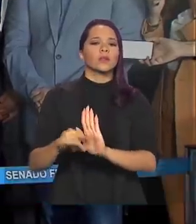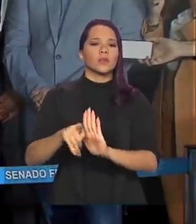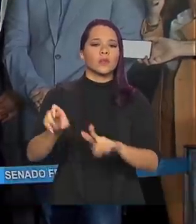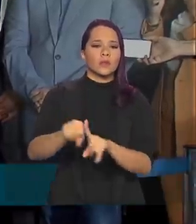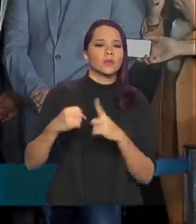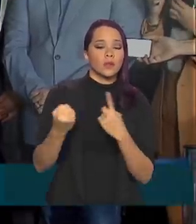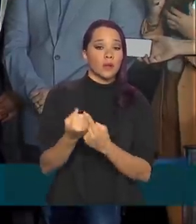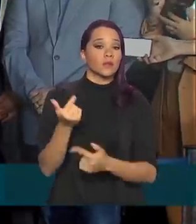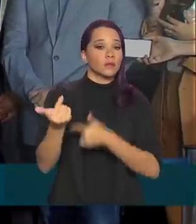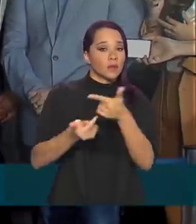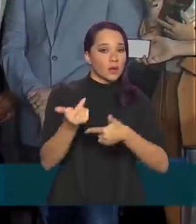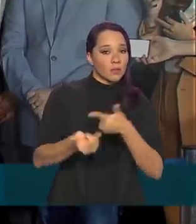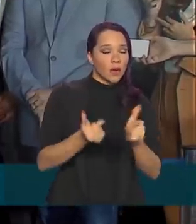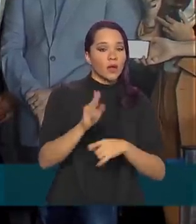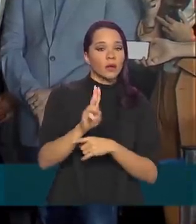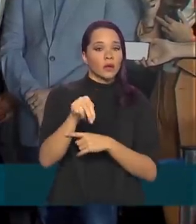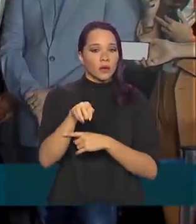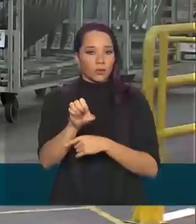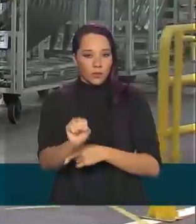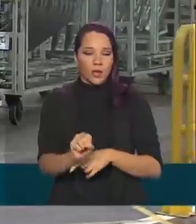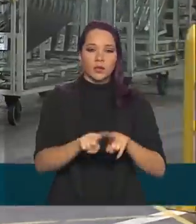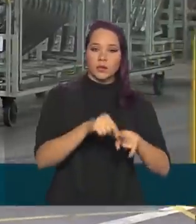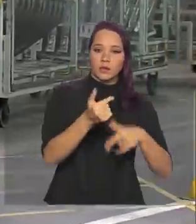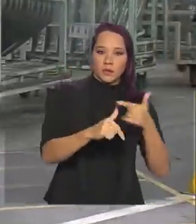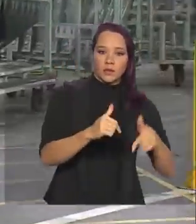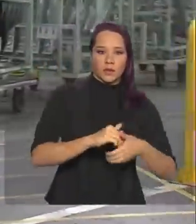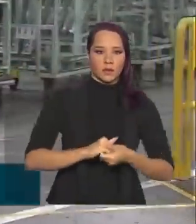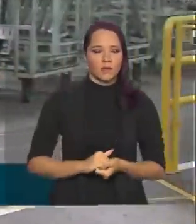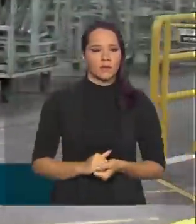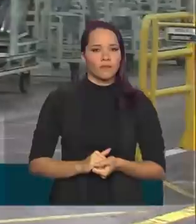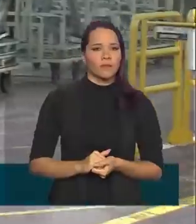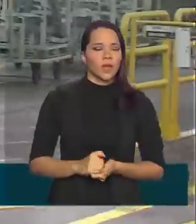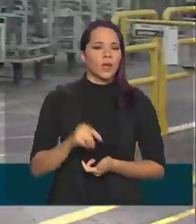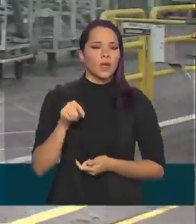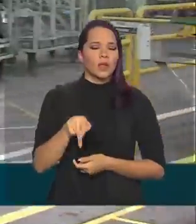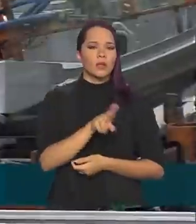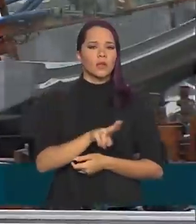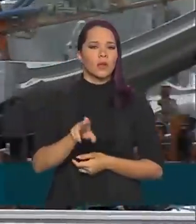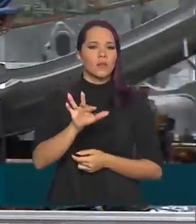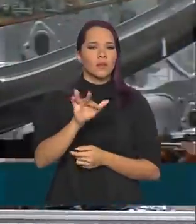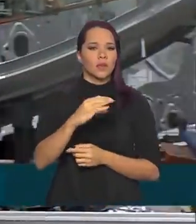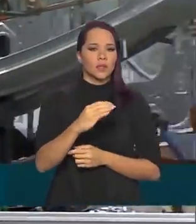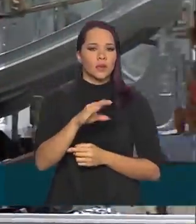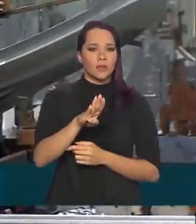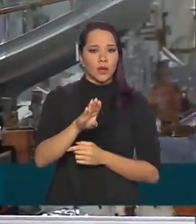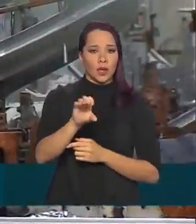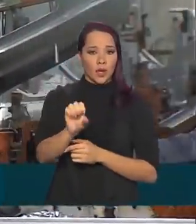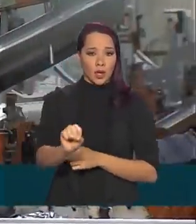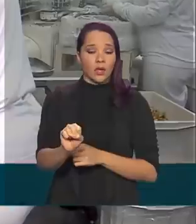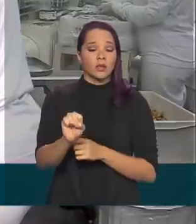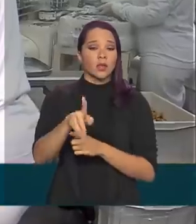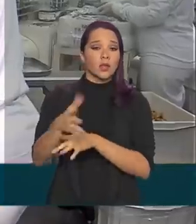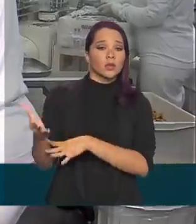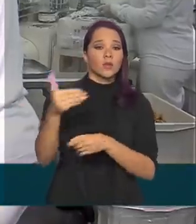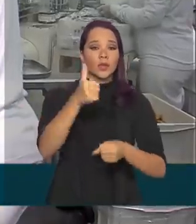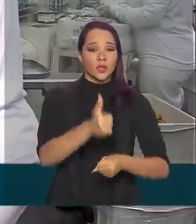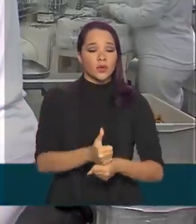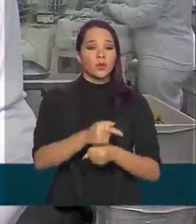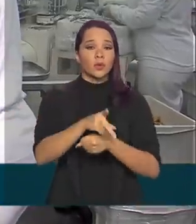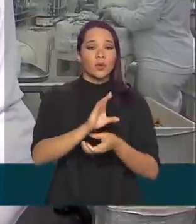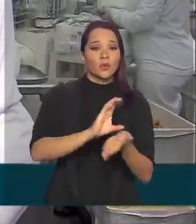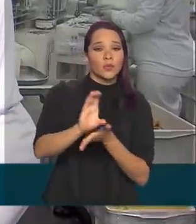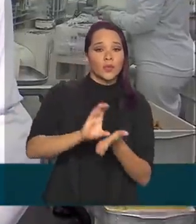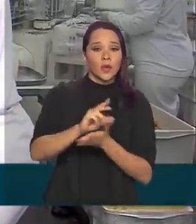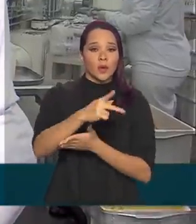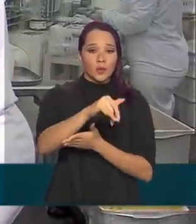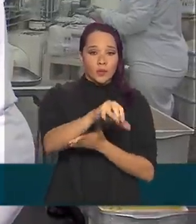sobre operações com bens e serviços. Na prática, a chamada CBS substitui as contribuições para